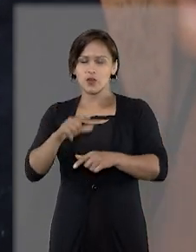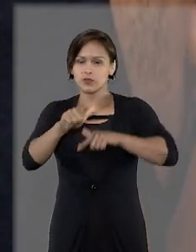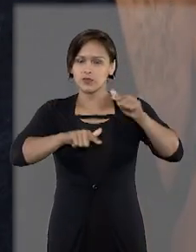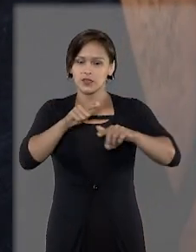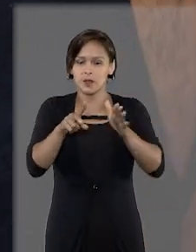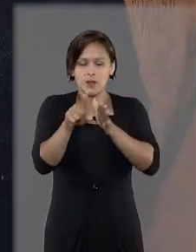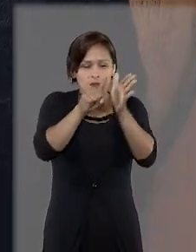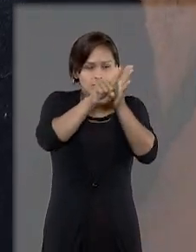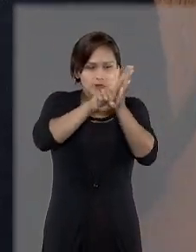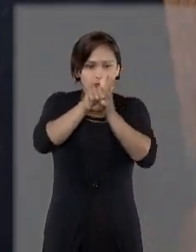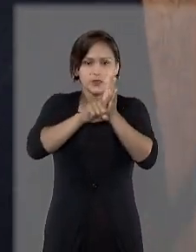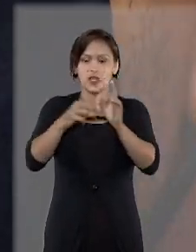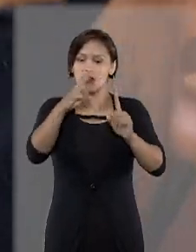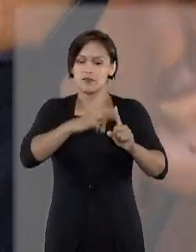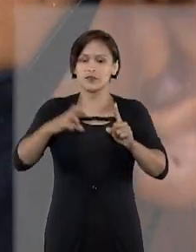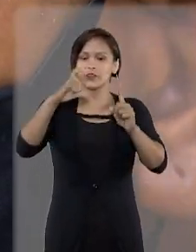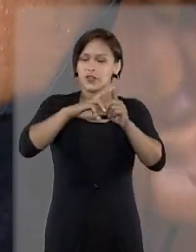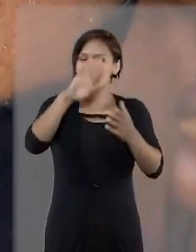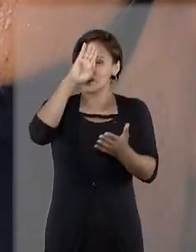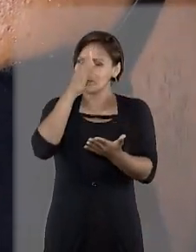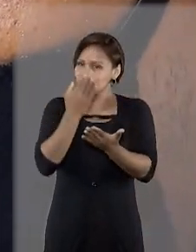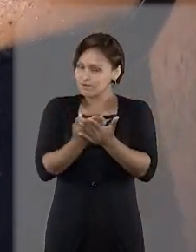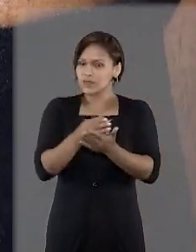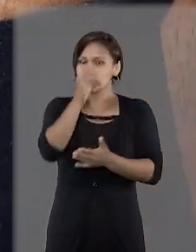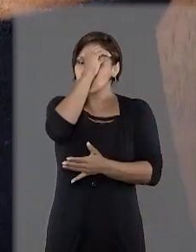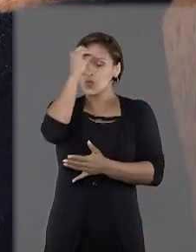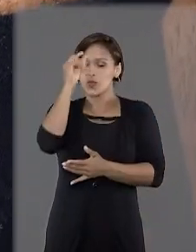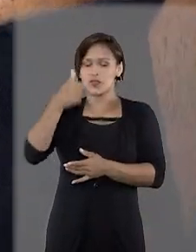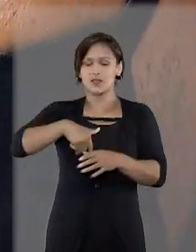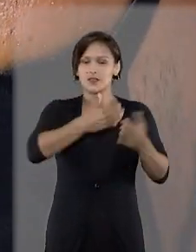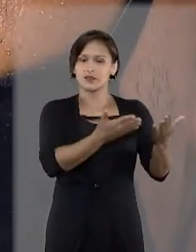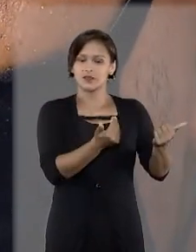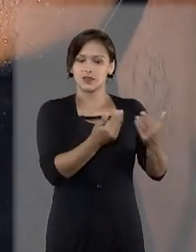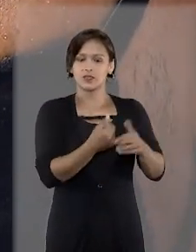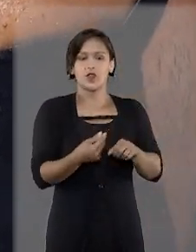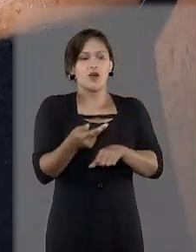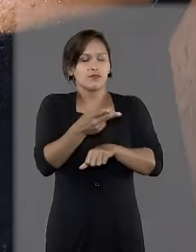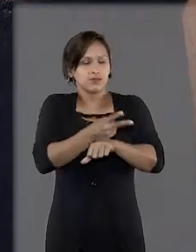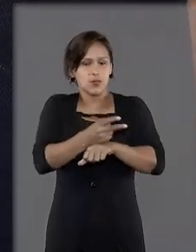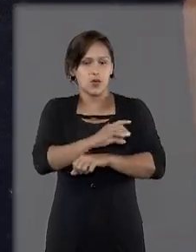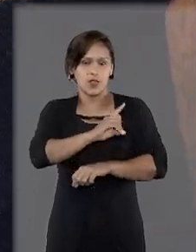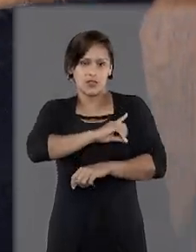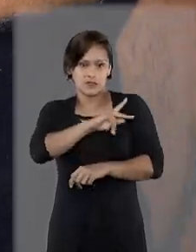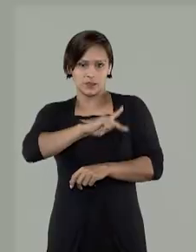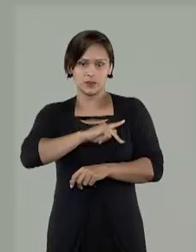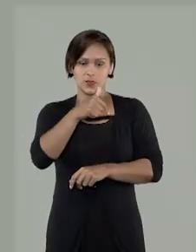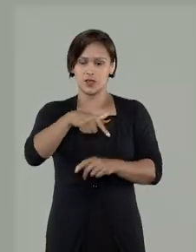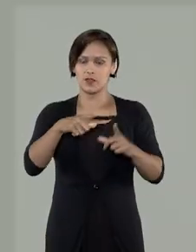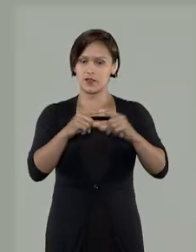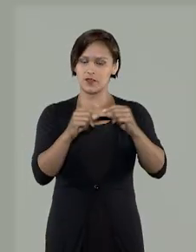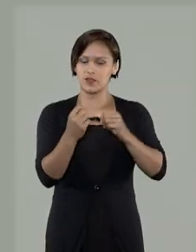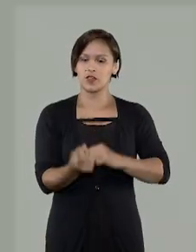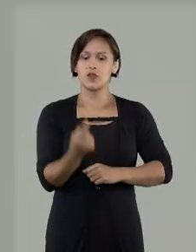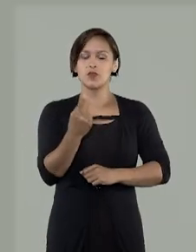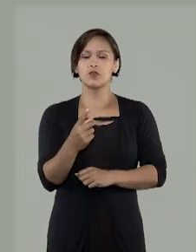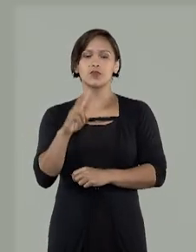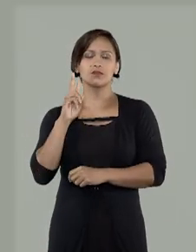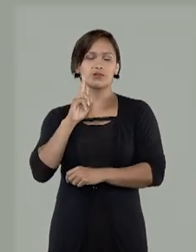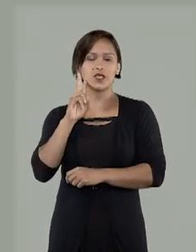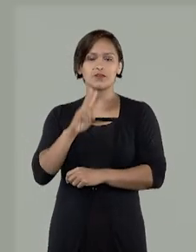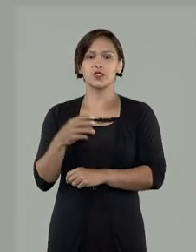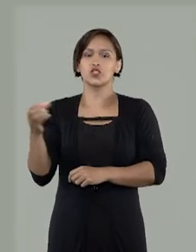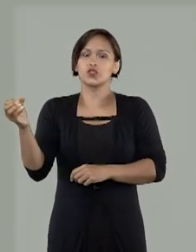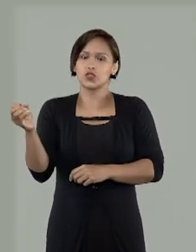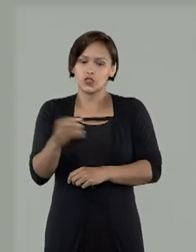investigação e acreditava na inocência do jovem, procurou a Defensoria Pública do DF. Uma das vítimas,